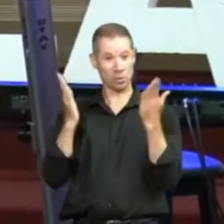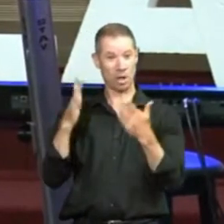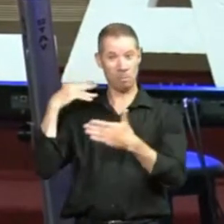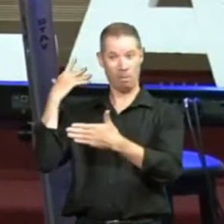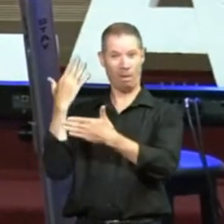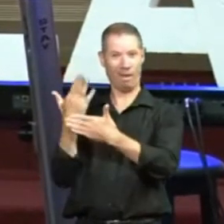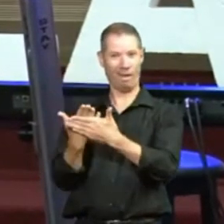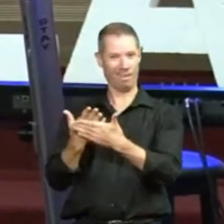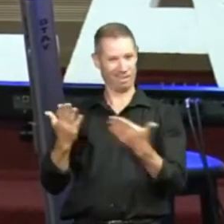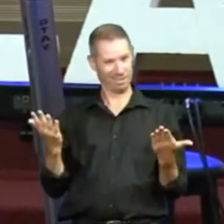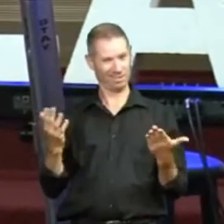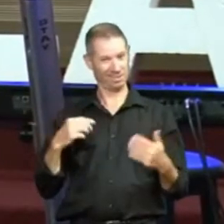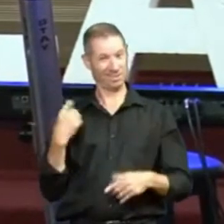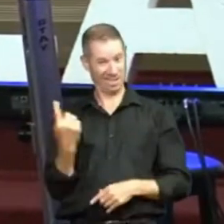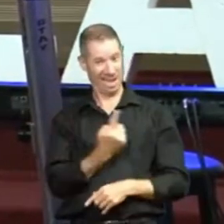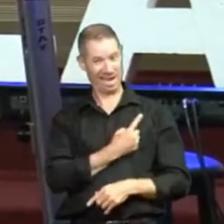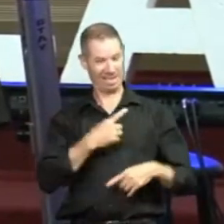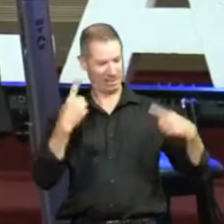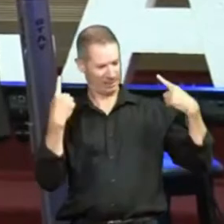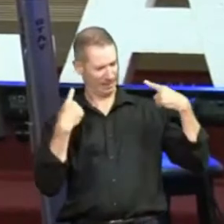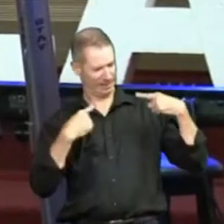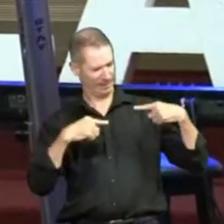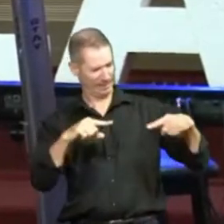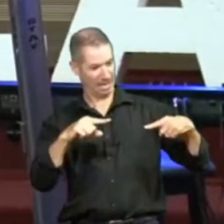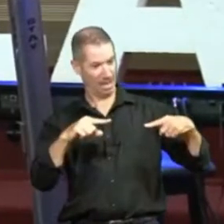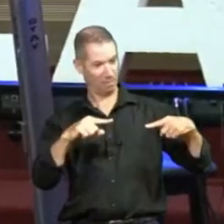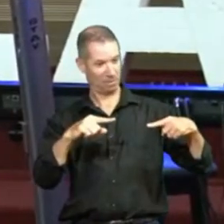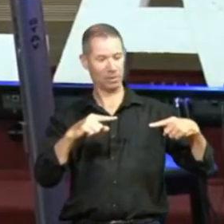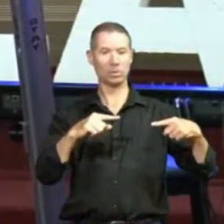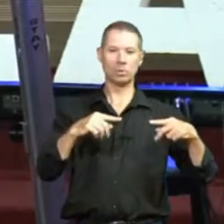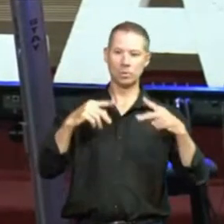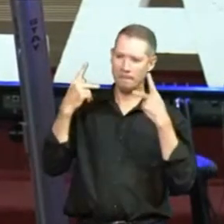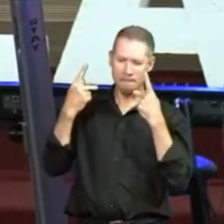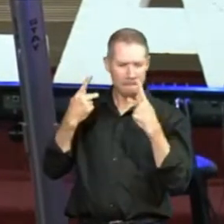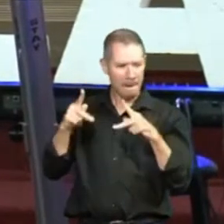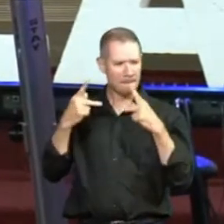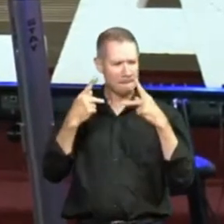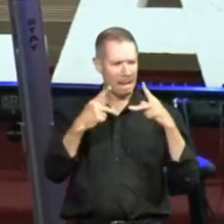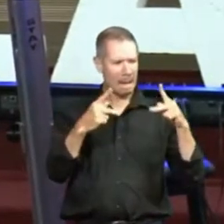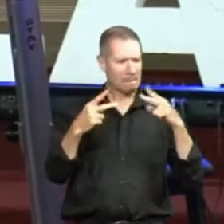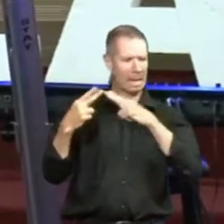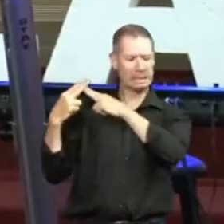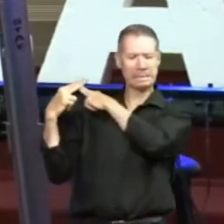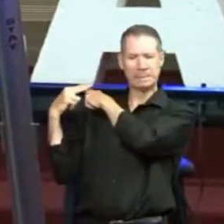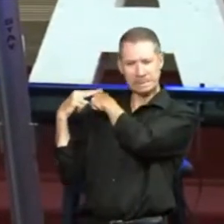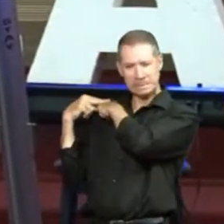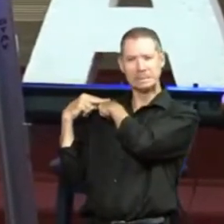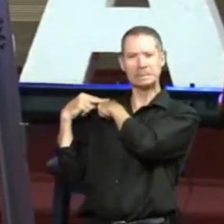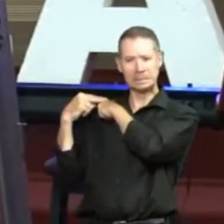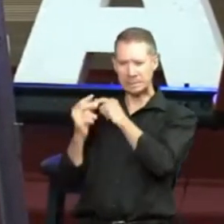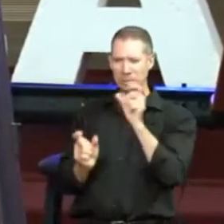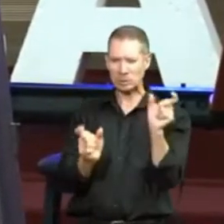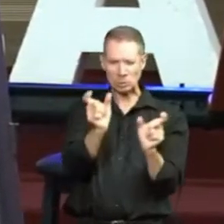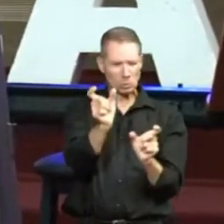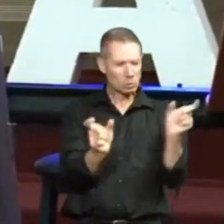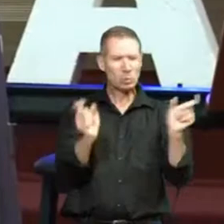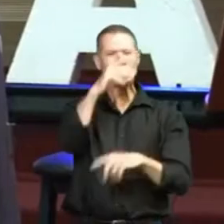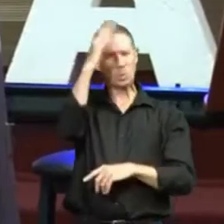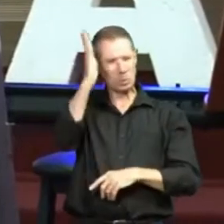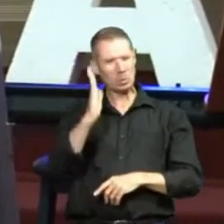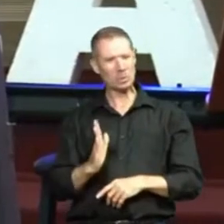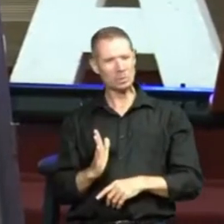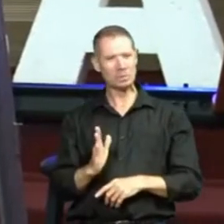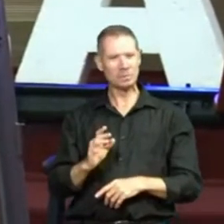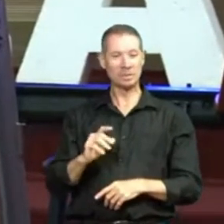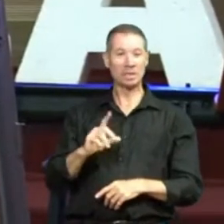E a gente tem o desafio de levar a palavra do Senhor, de levar Jesus aos surdos, no Brasil onde aproximadamente